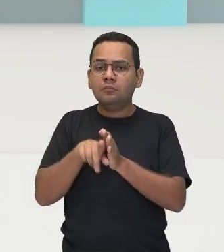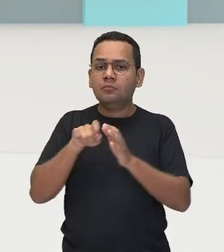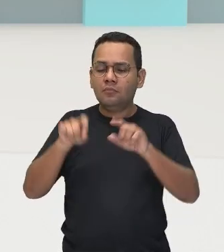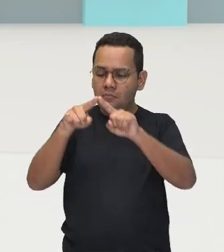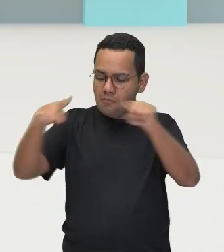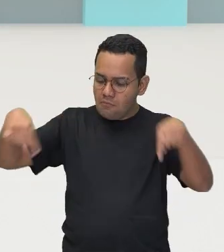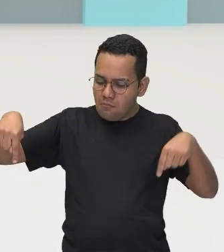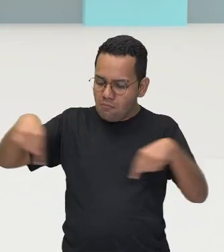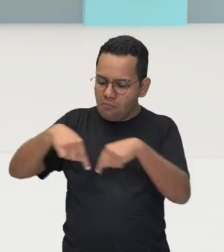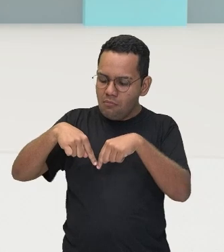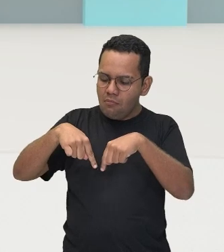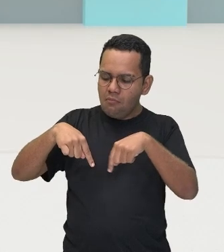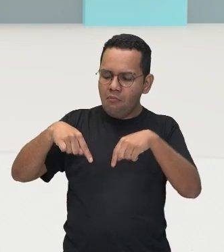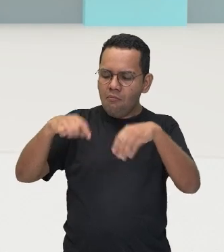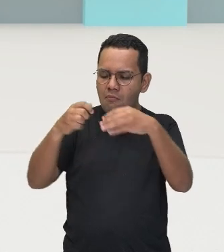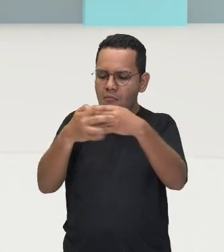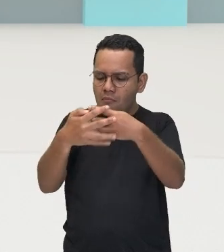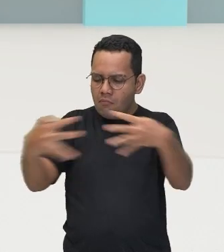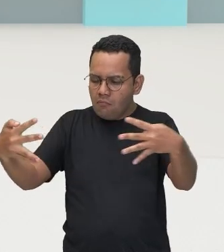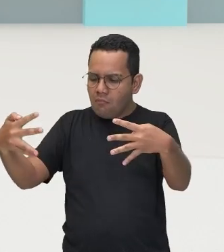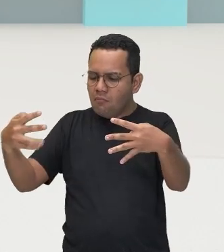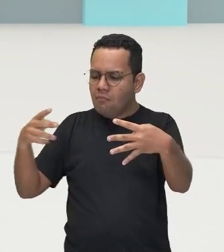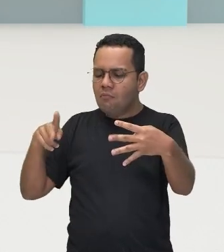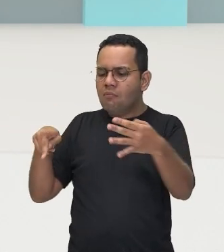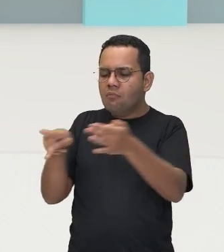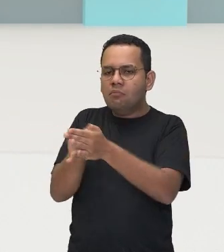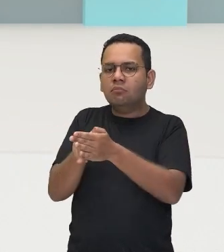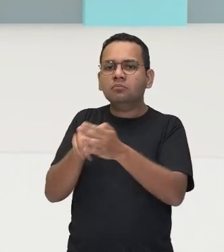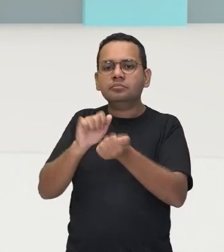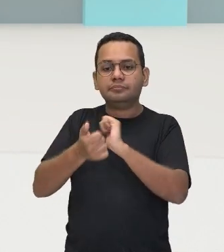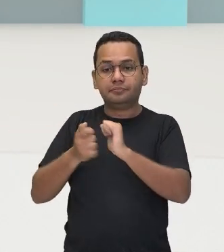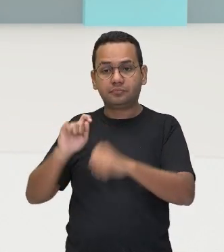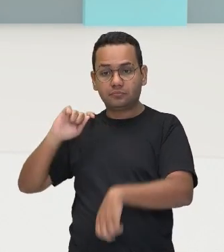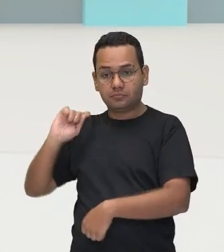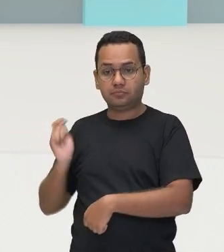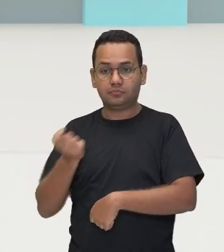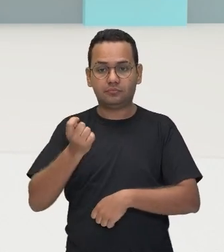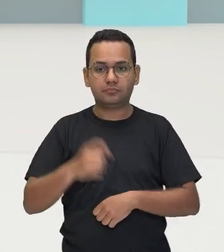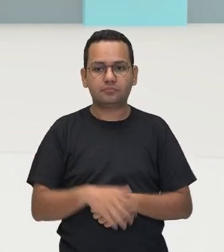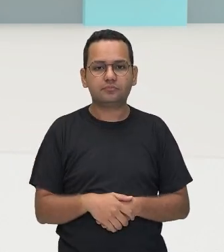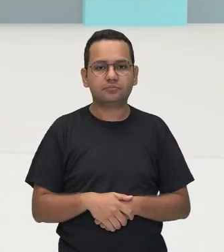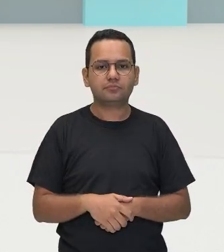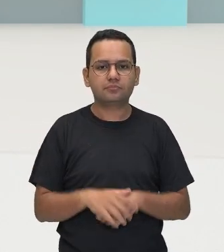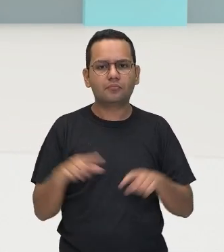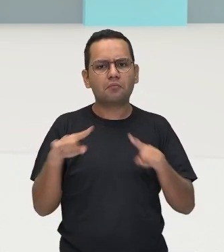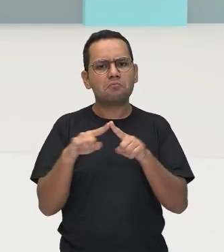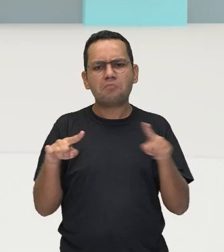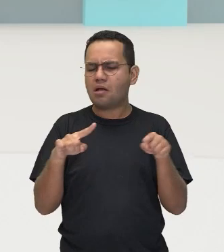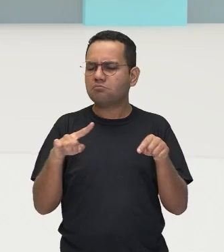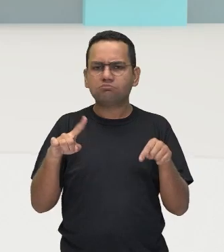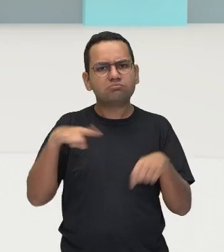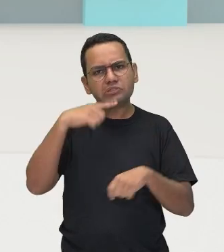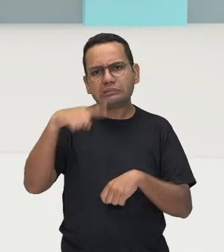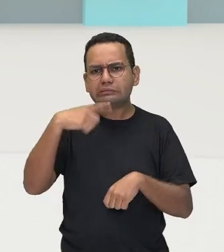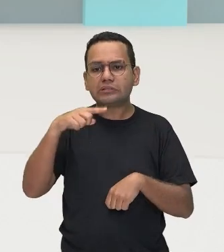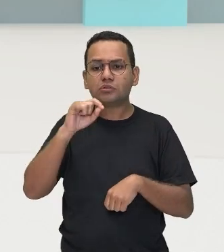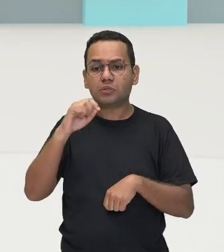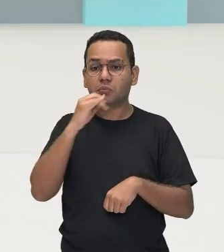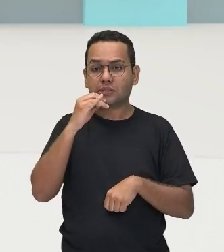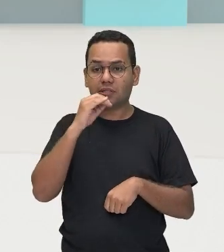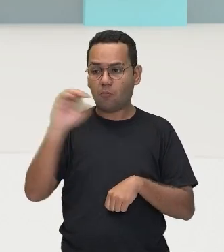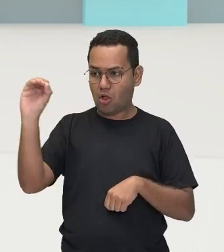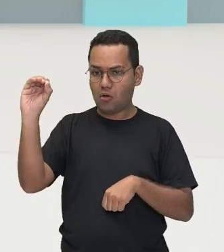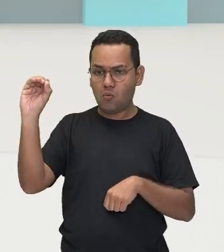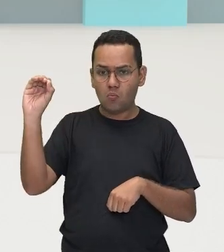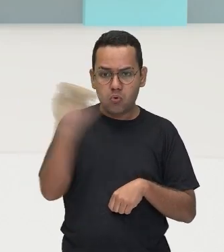De campo, que antigamente não tinha como se ver uma bola ao certo, né? A velocidade dela é de